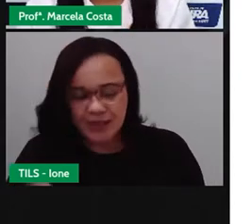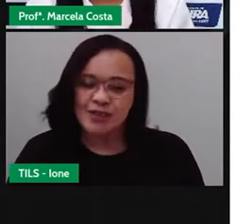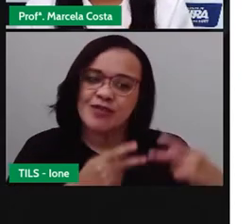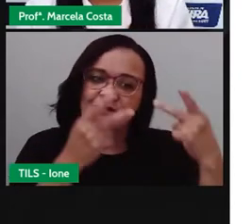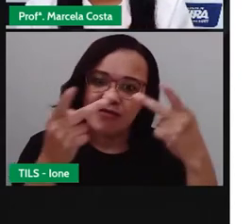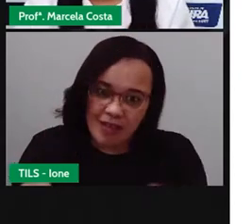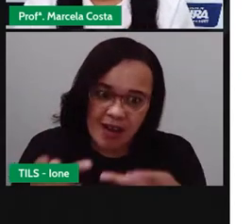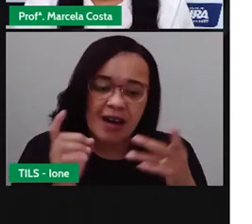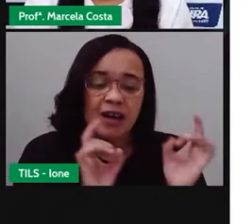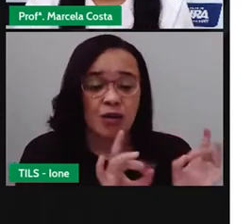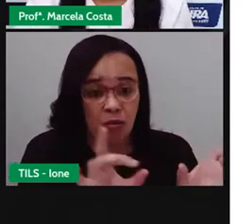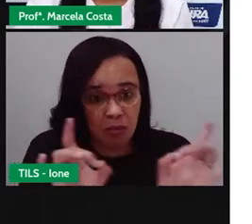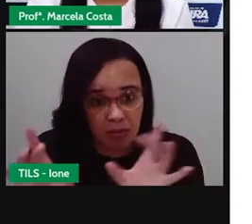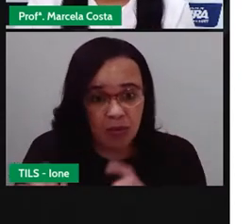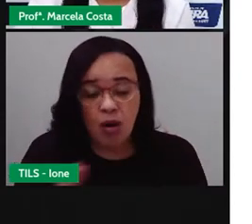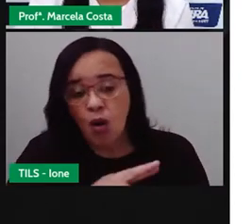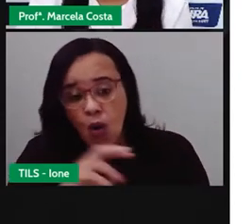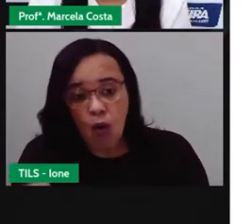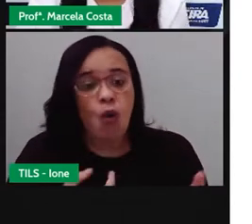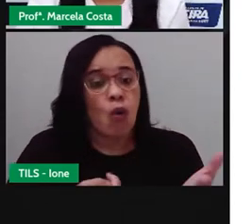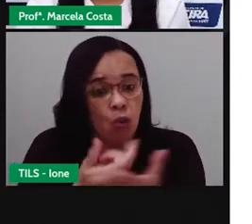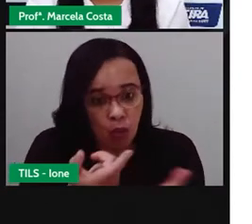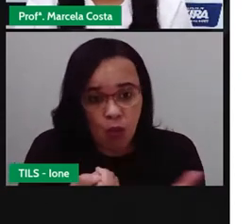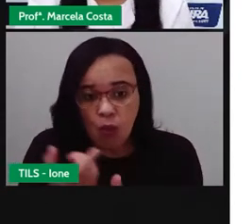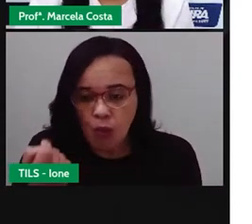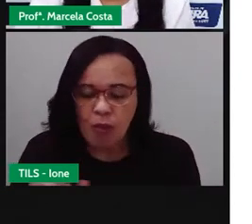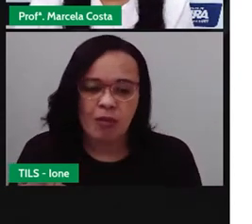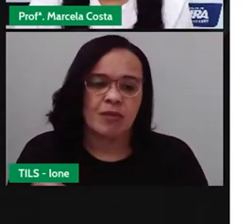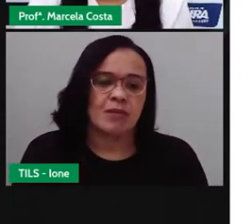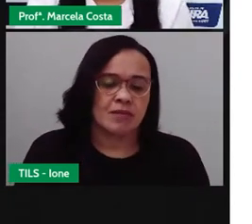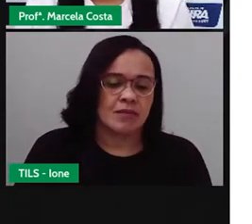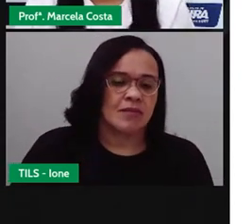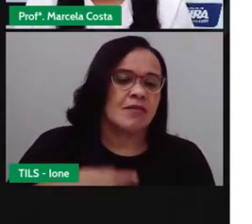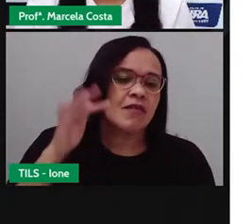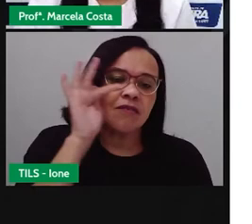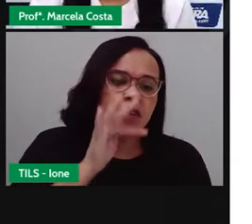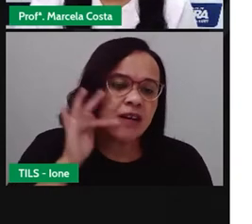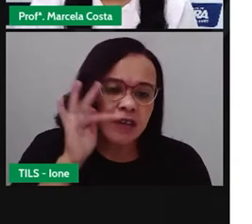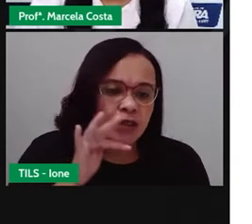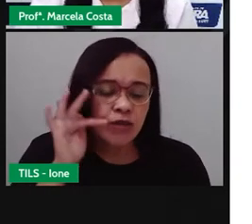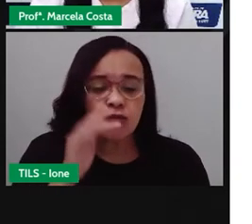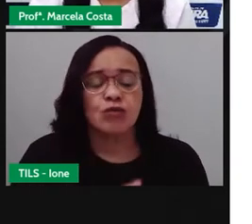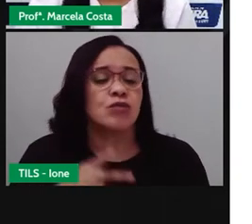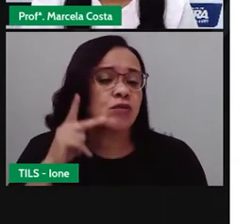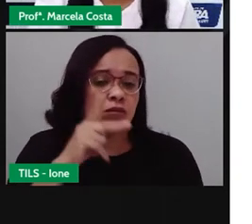produtos, tanto verduras, tanto grãs, cereais.